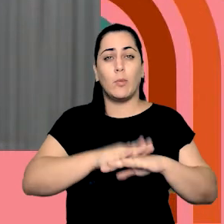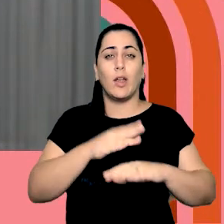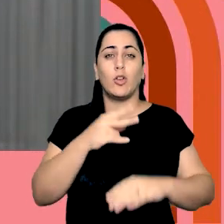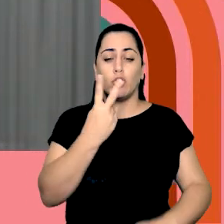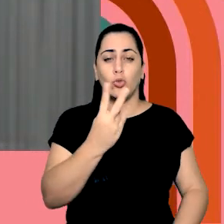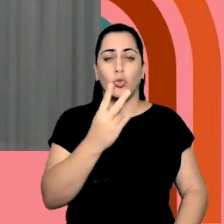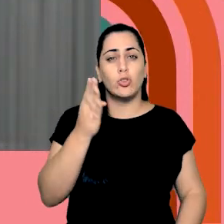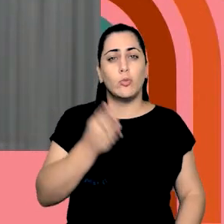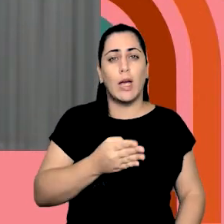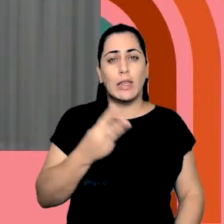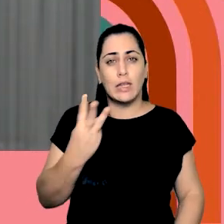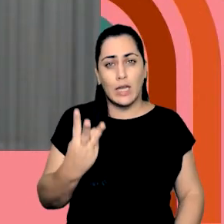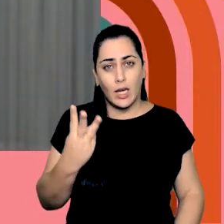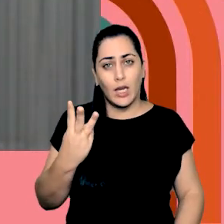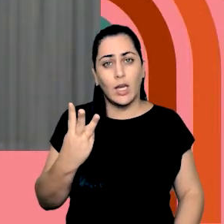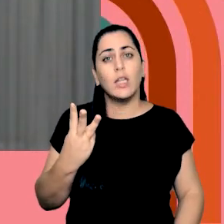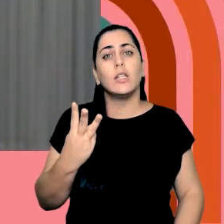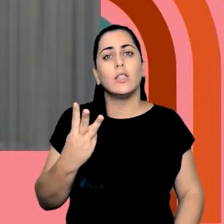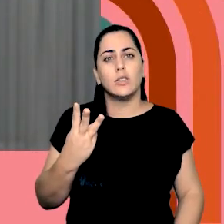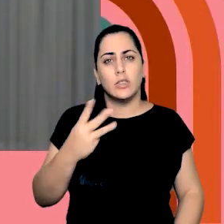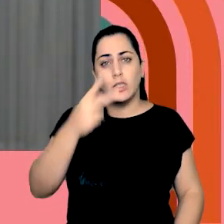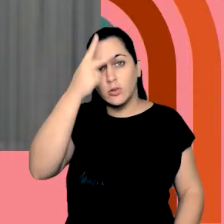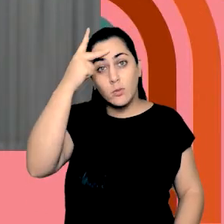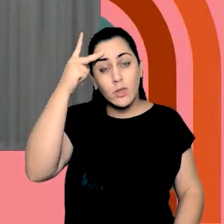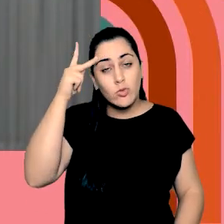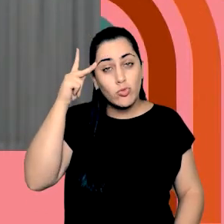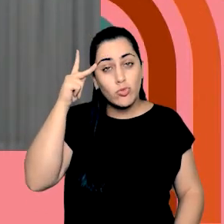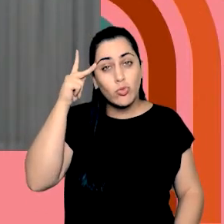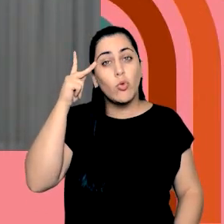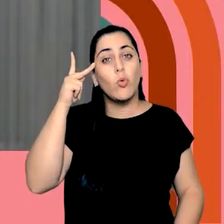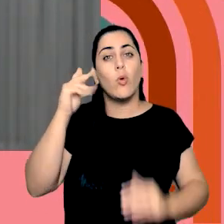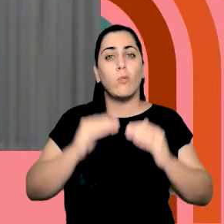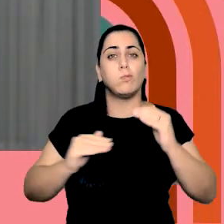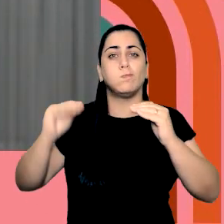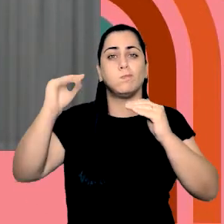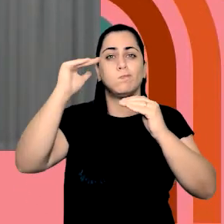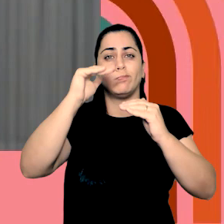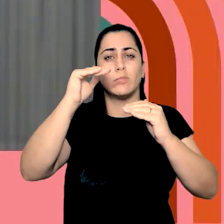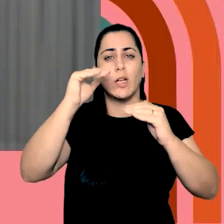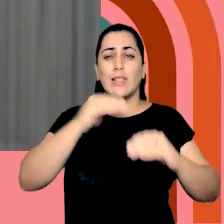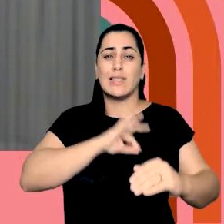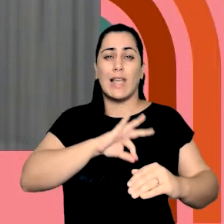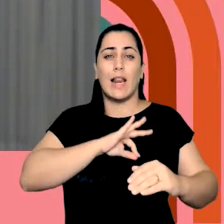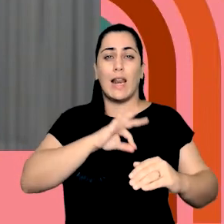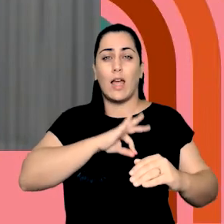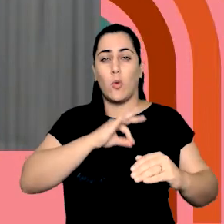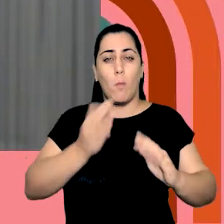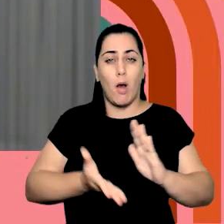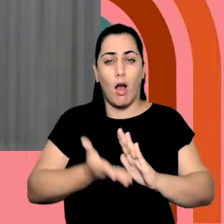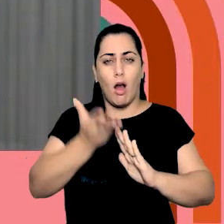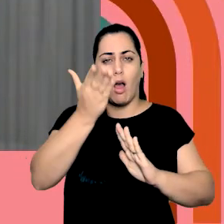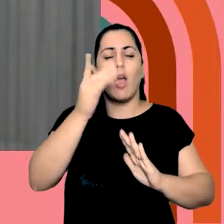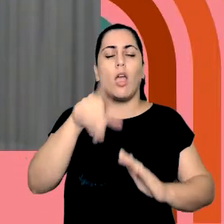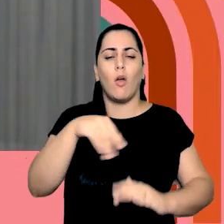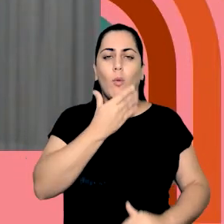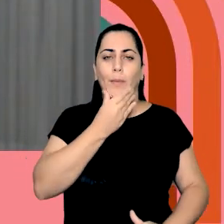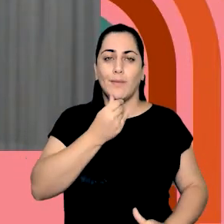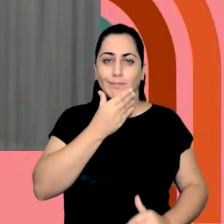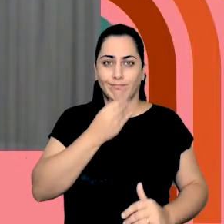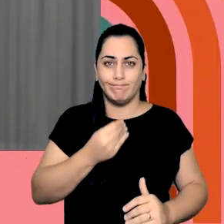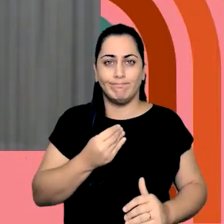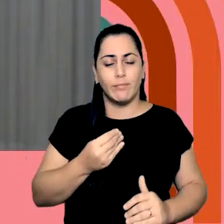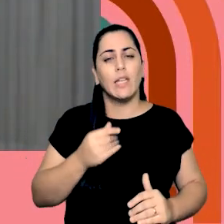dois terços das pessoas que estão nesse lugar, do topo da renda, são homens. Então, há uma